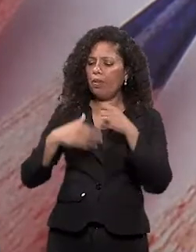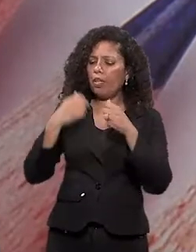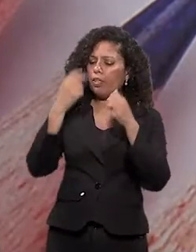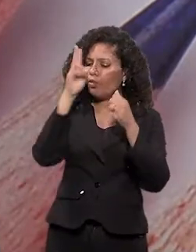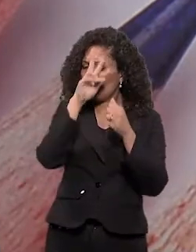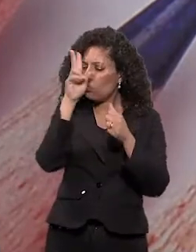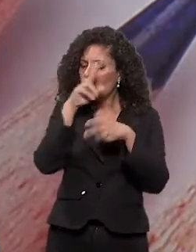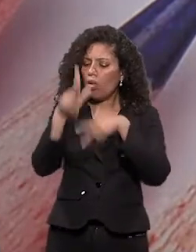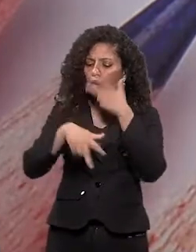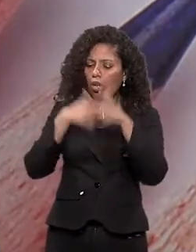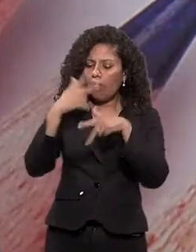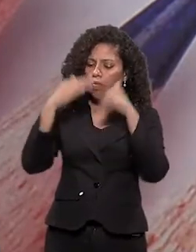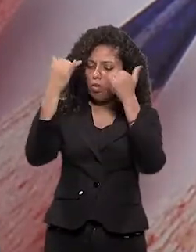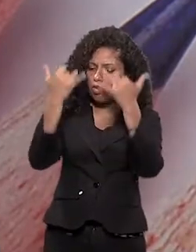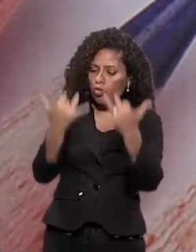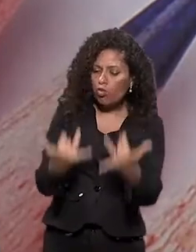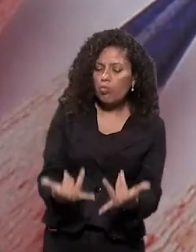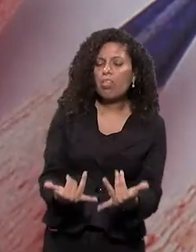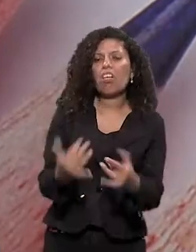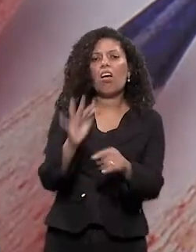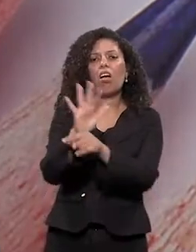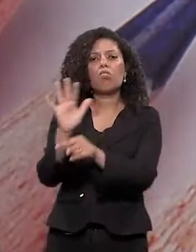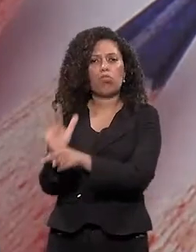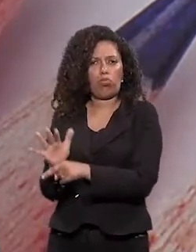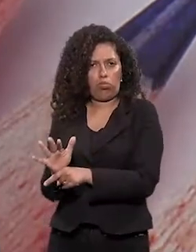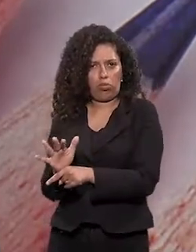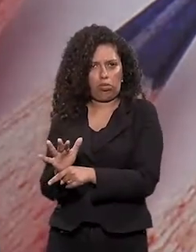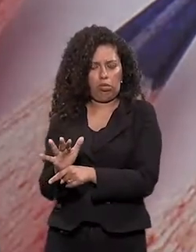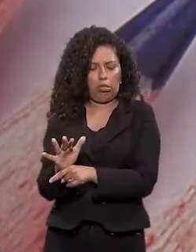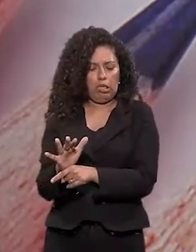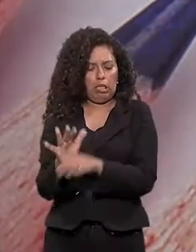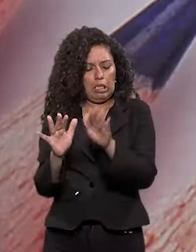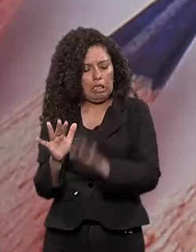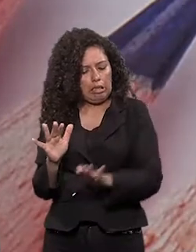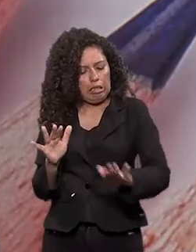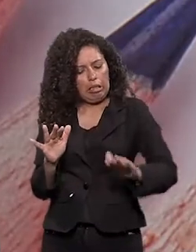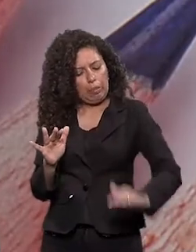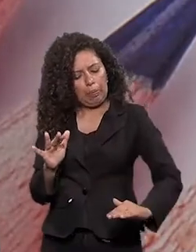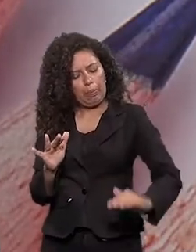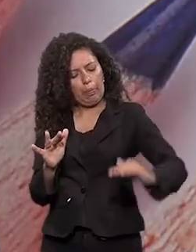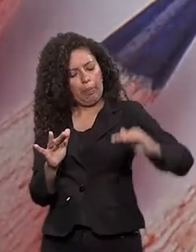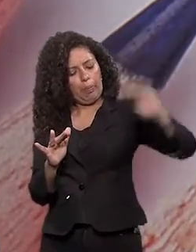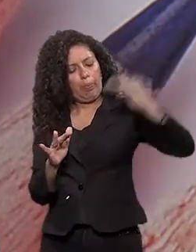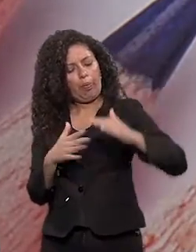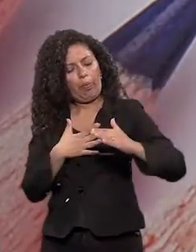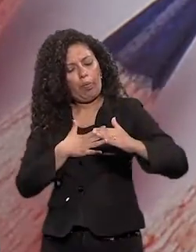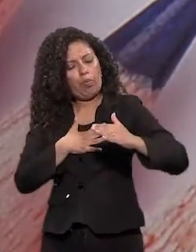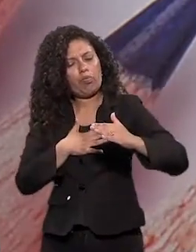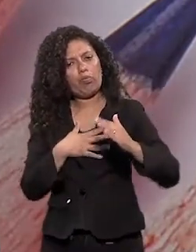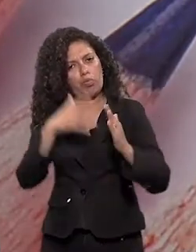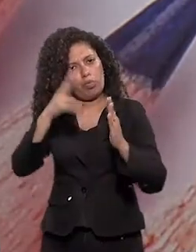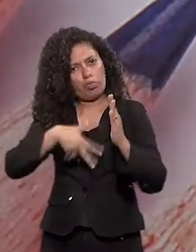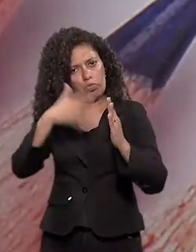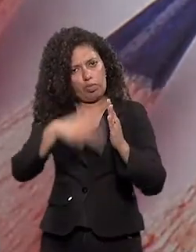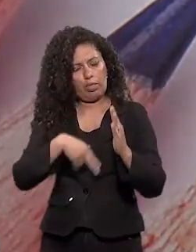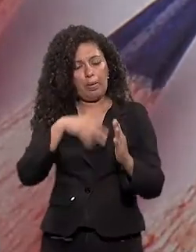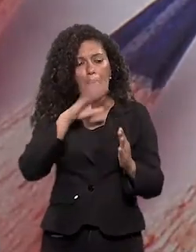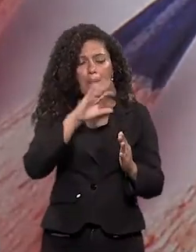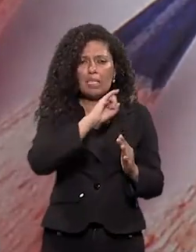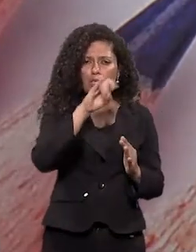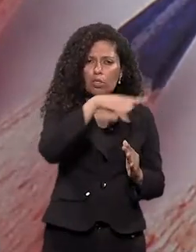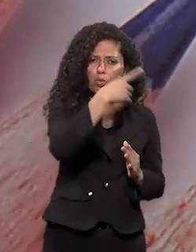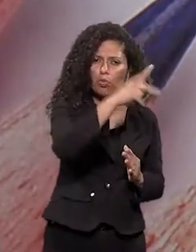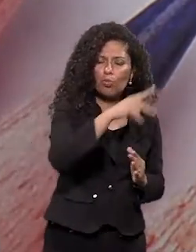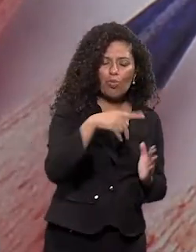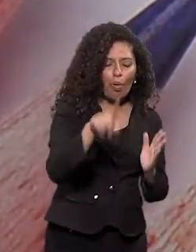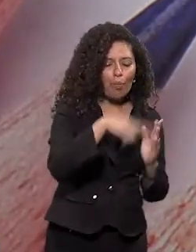ela leva esse gosto pela leitura. Então, quer dizer, se a sua música remete a uma contação de histórias,